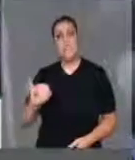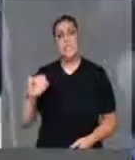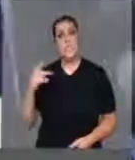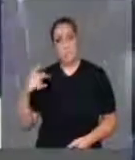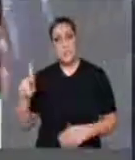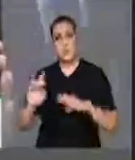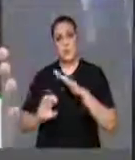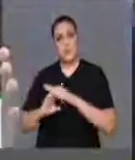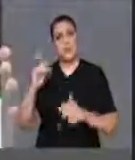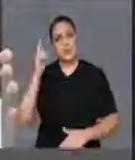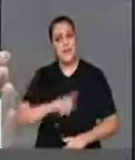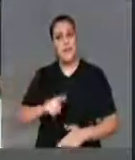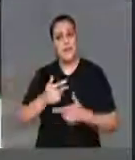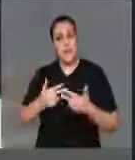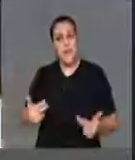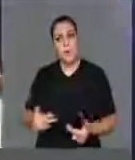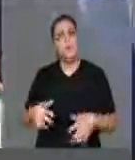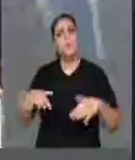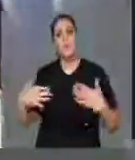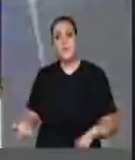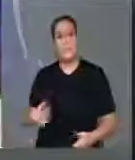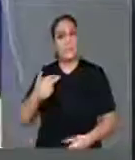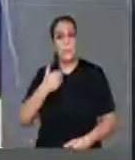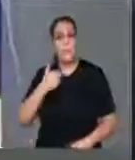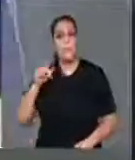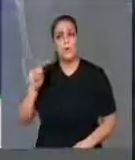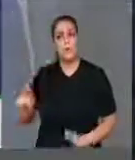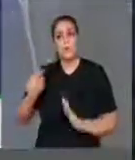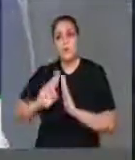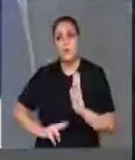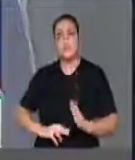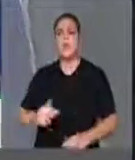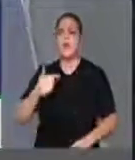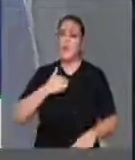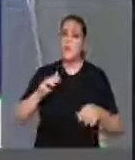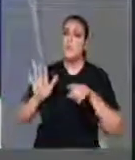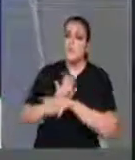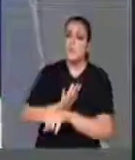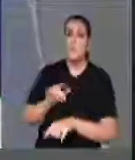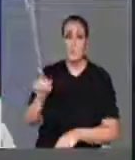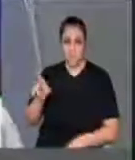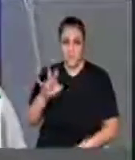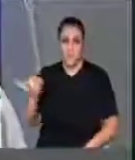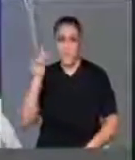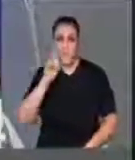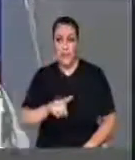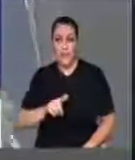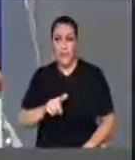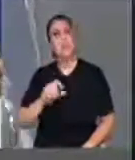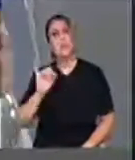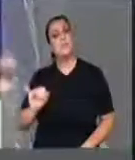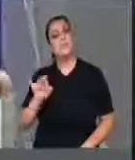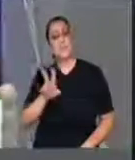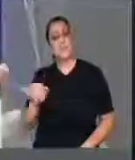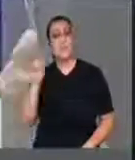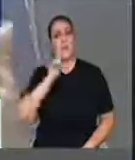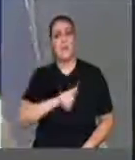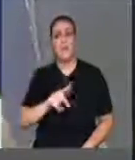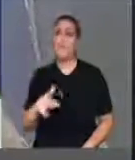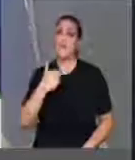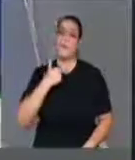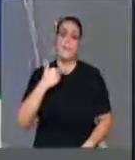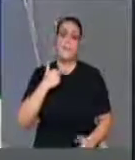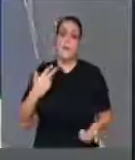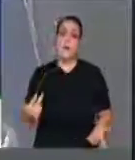respondeu se suas empresas serão beneficiárias. E isso é muito grave, porque ninguém pode relatar